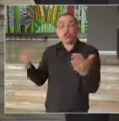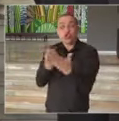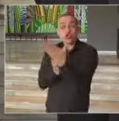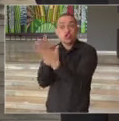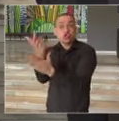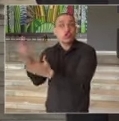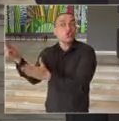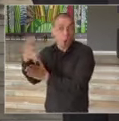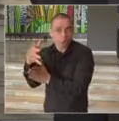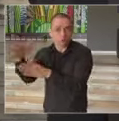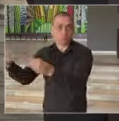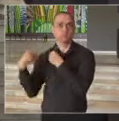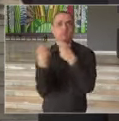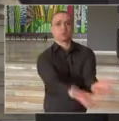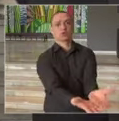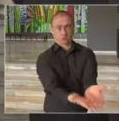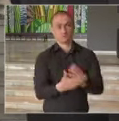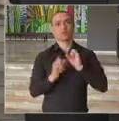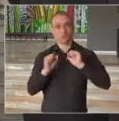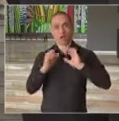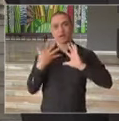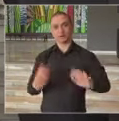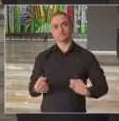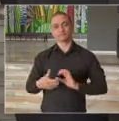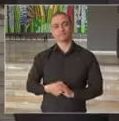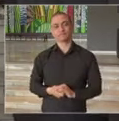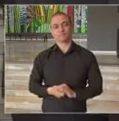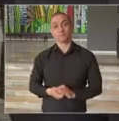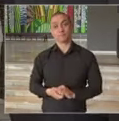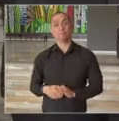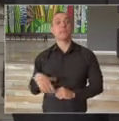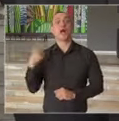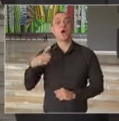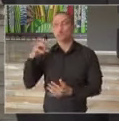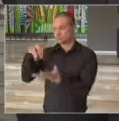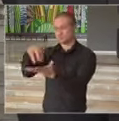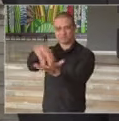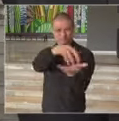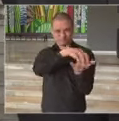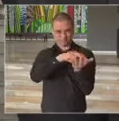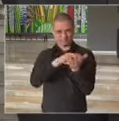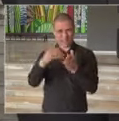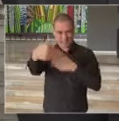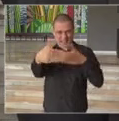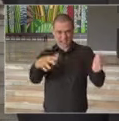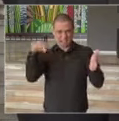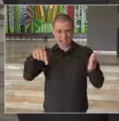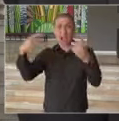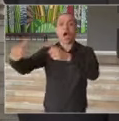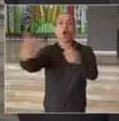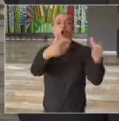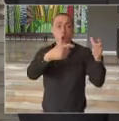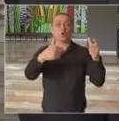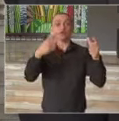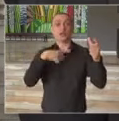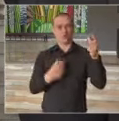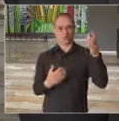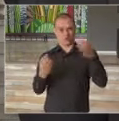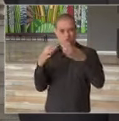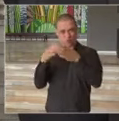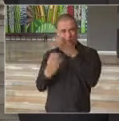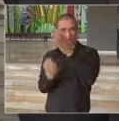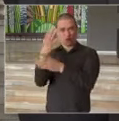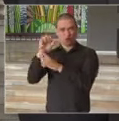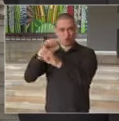manipulação de peças usadas. Para saber aonde ficam os pontos de coleta mais próximos, o Fundo Social